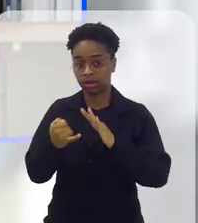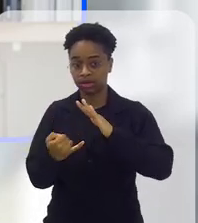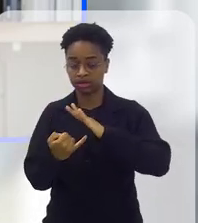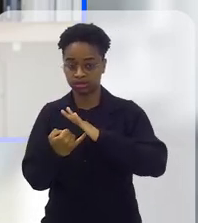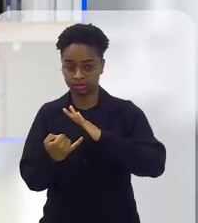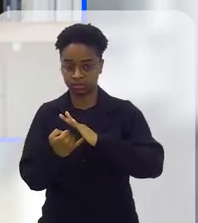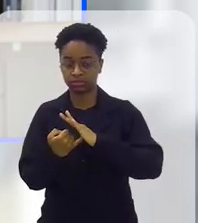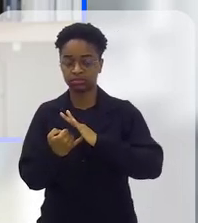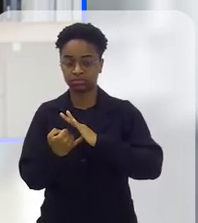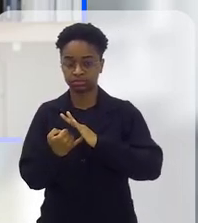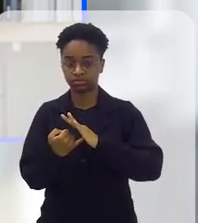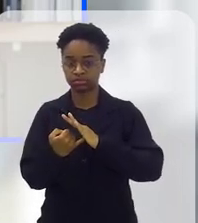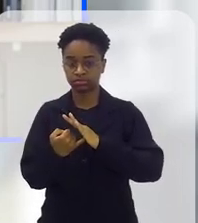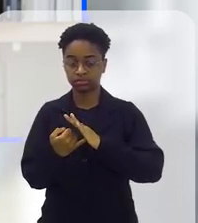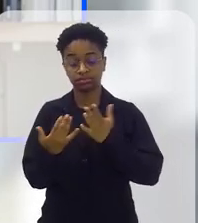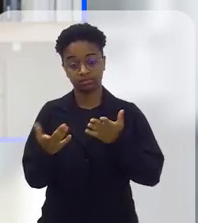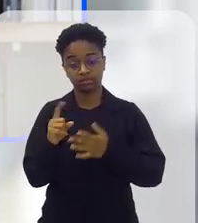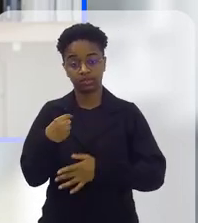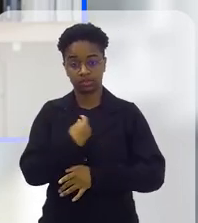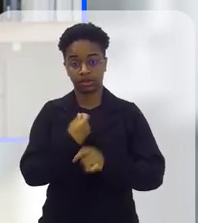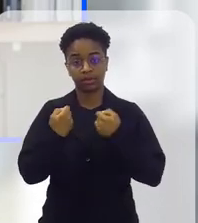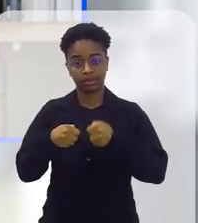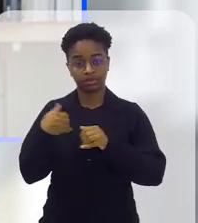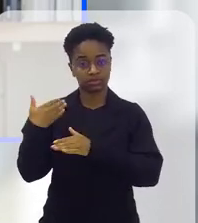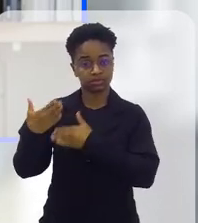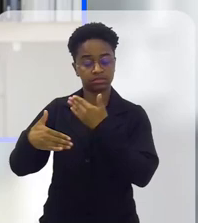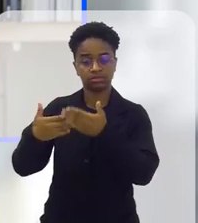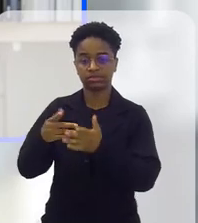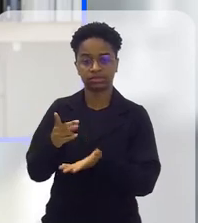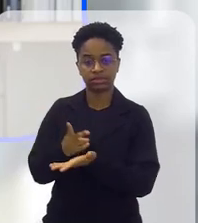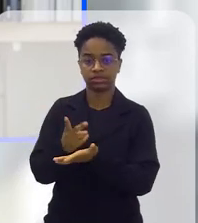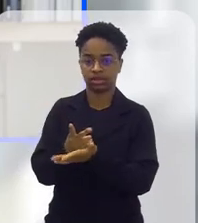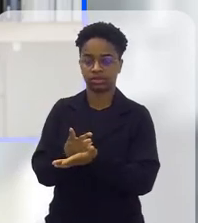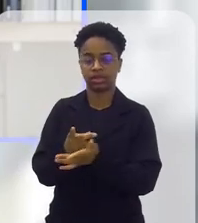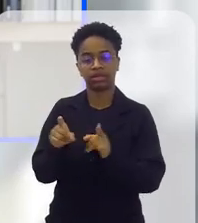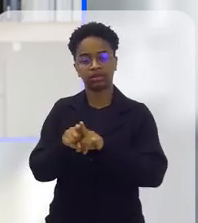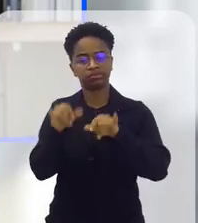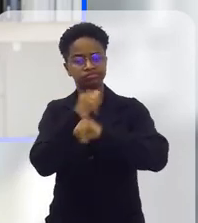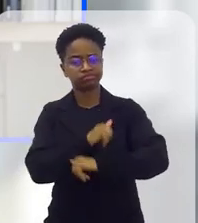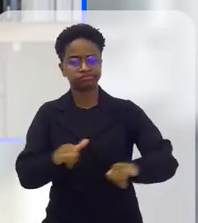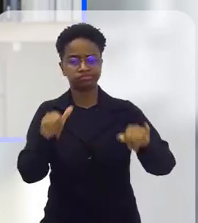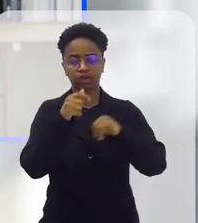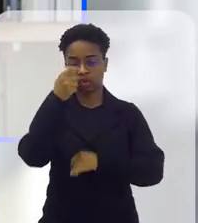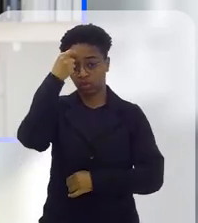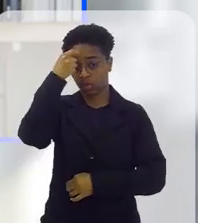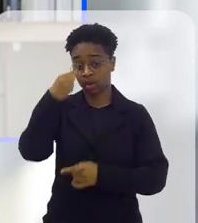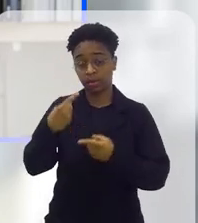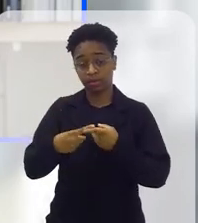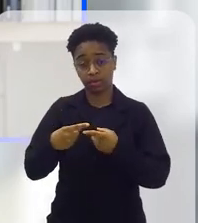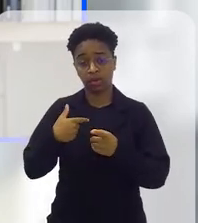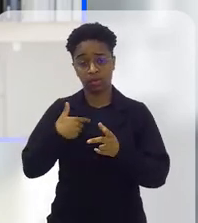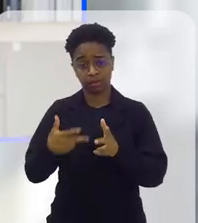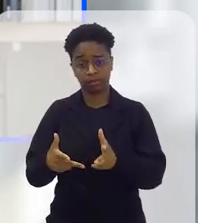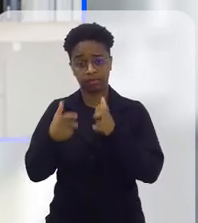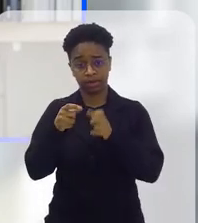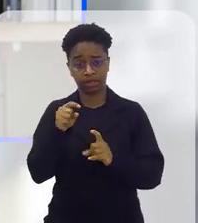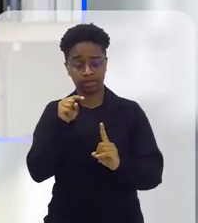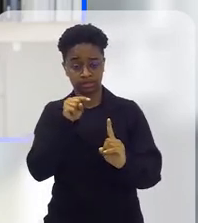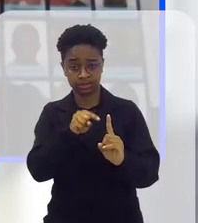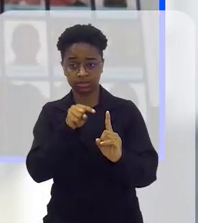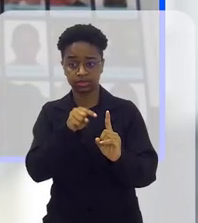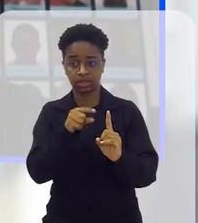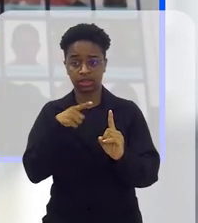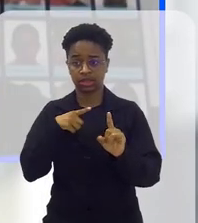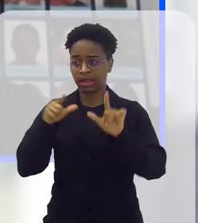da instituição e que precisamos avançar cada vez mais e de conscientização também. Eu estou vendo o senhor,